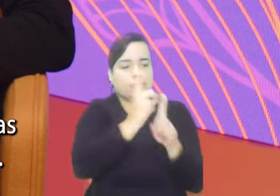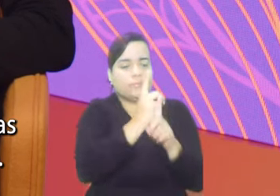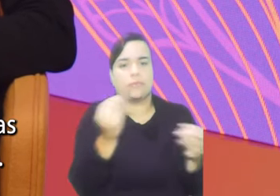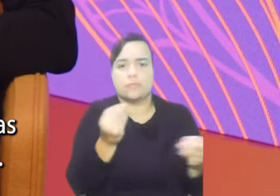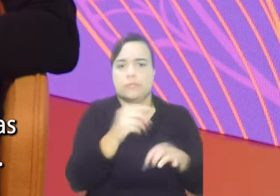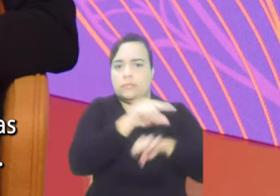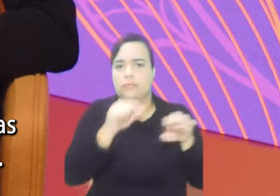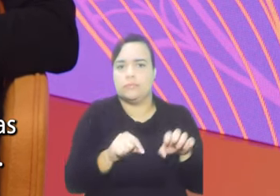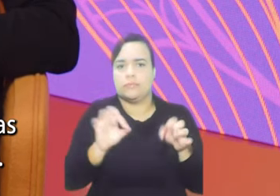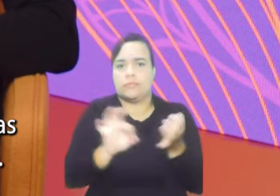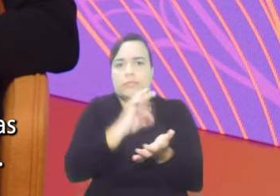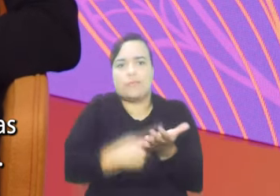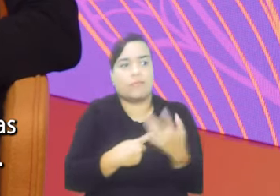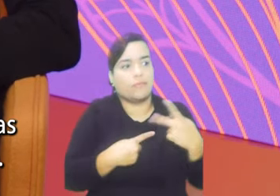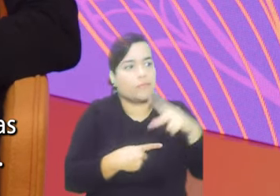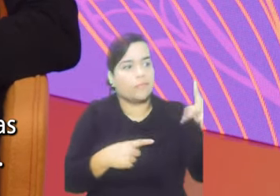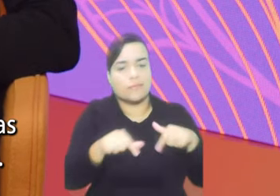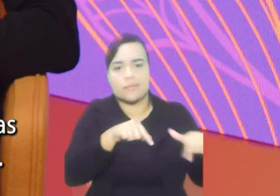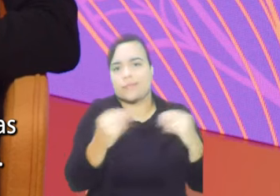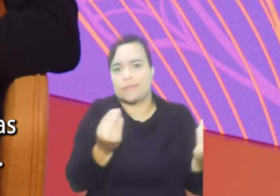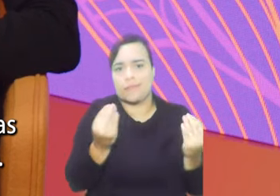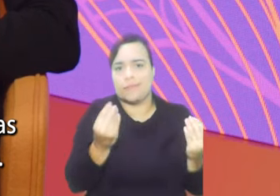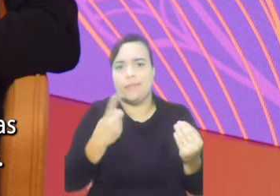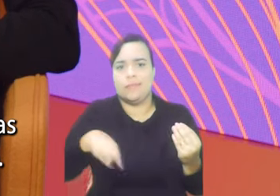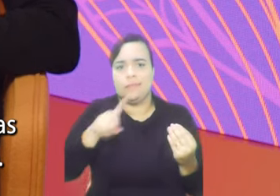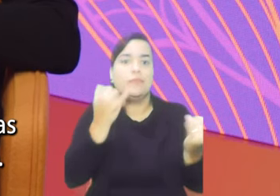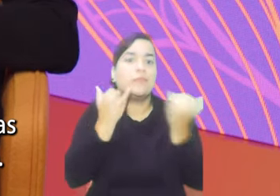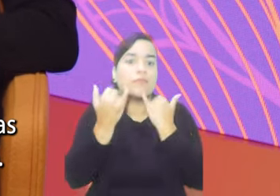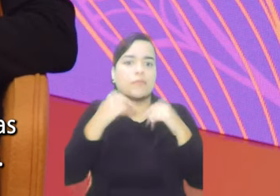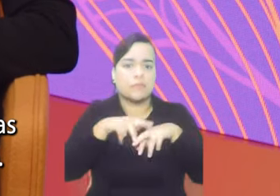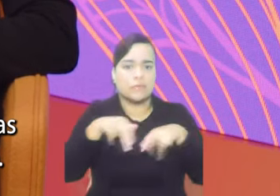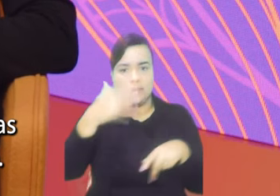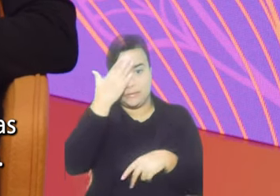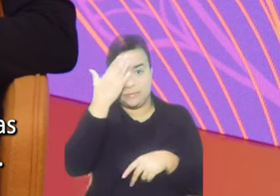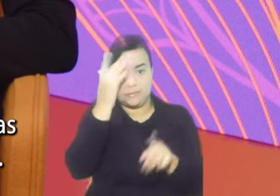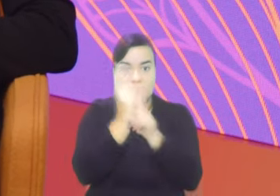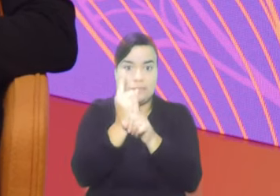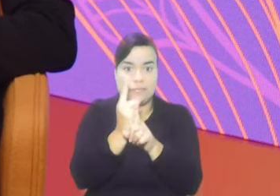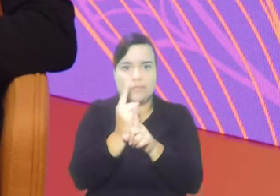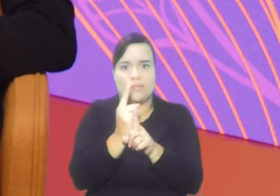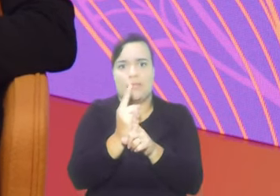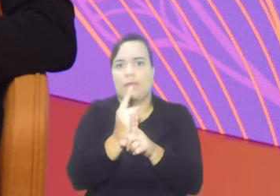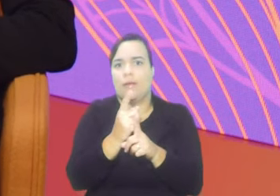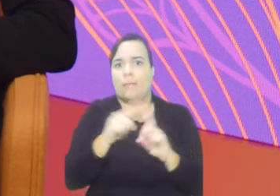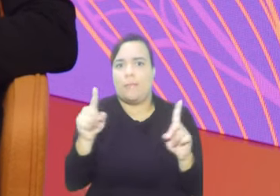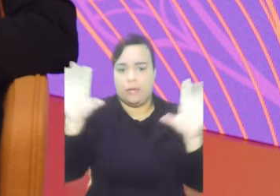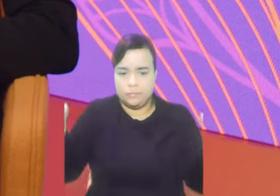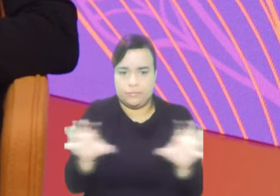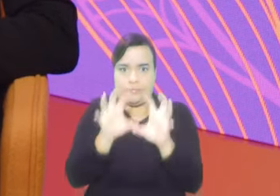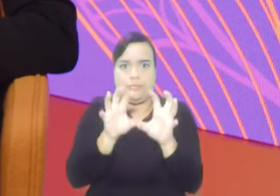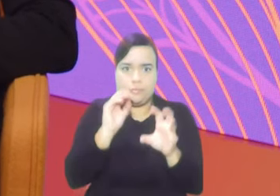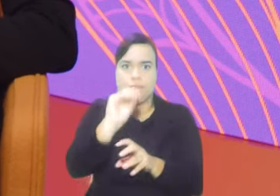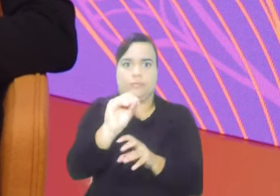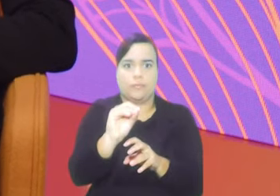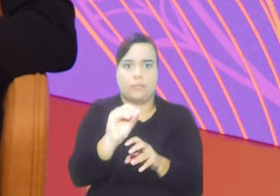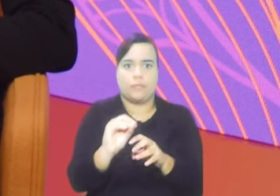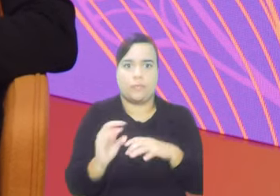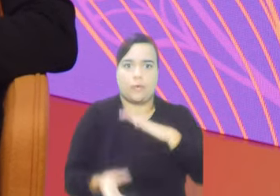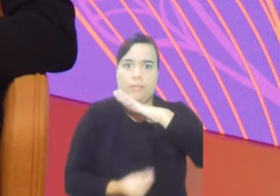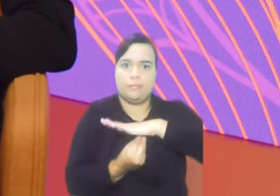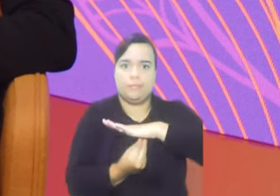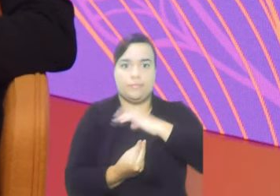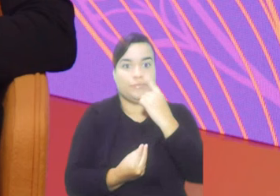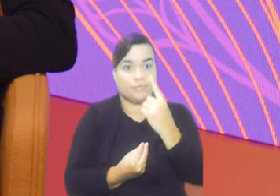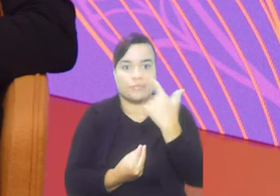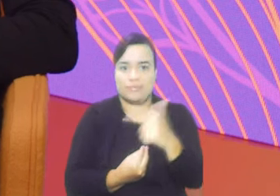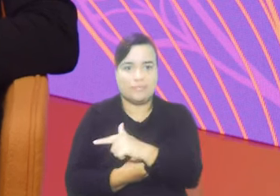tínhamos informações espalhadas, mas não concentradas num único repositório. Então, o Acnur e a Rede Brasil do